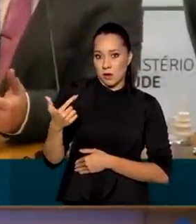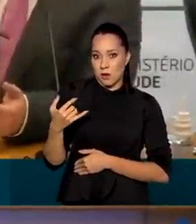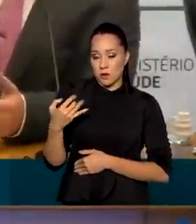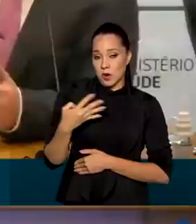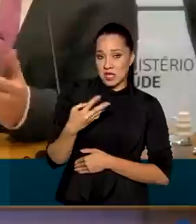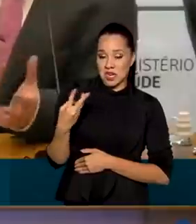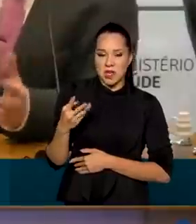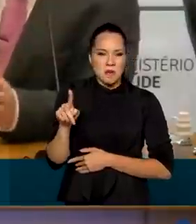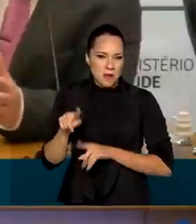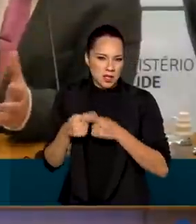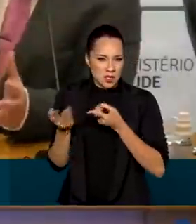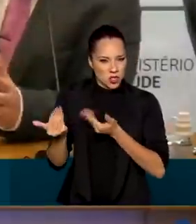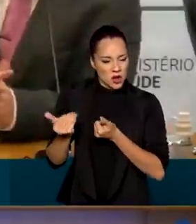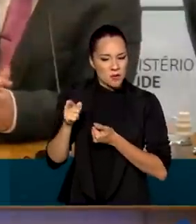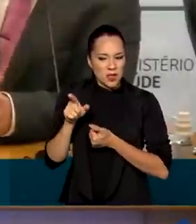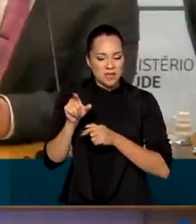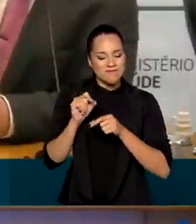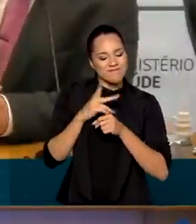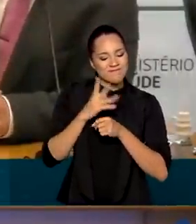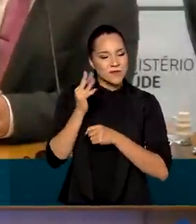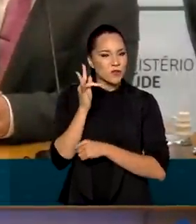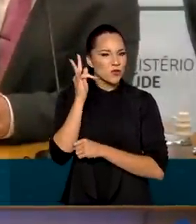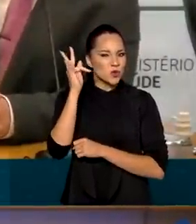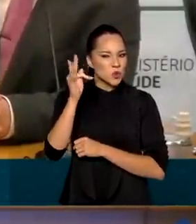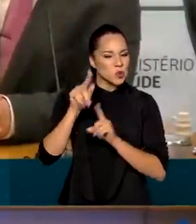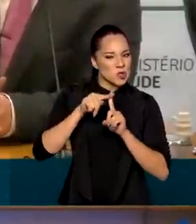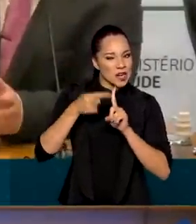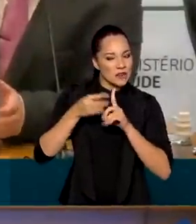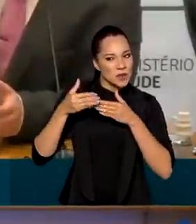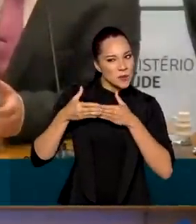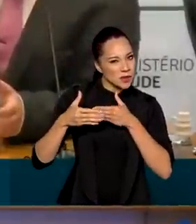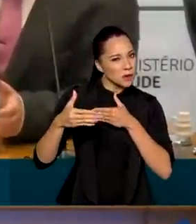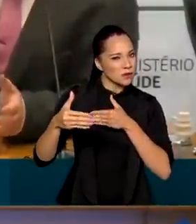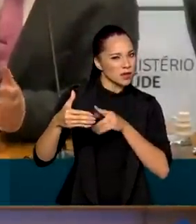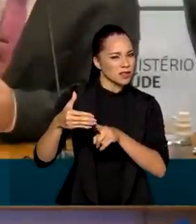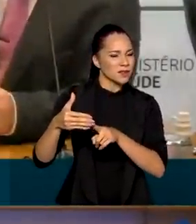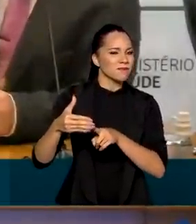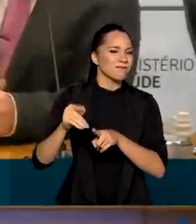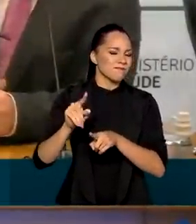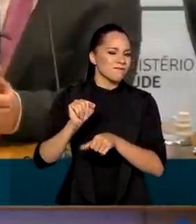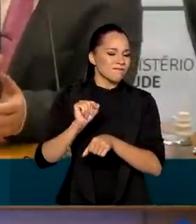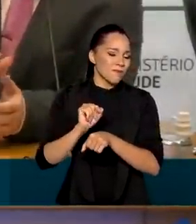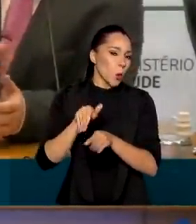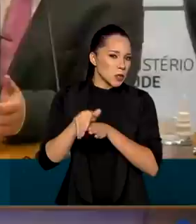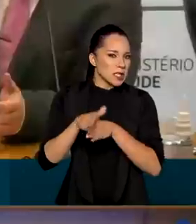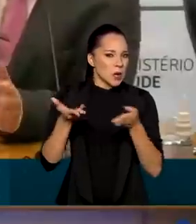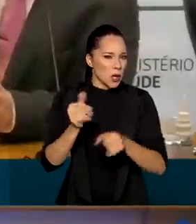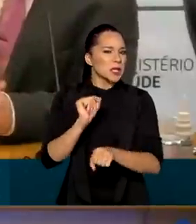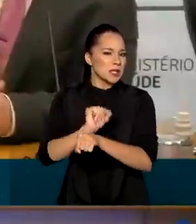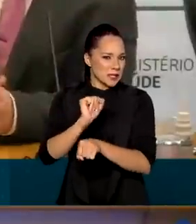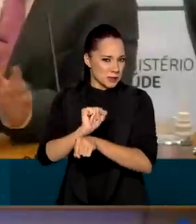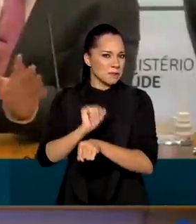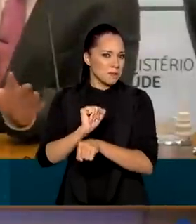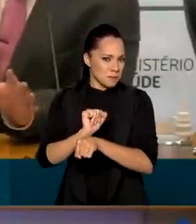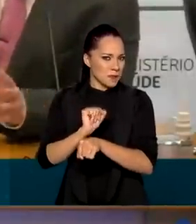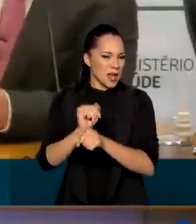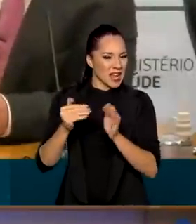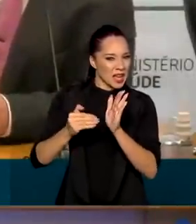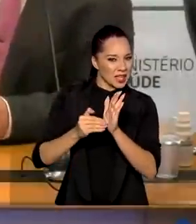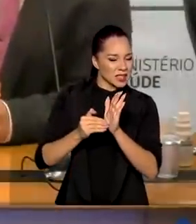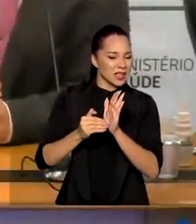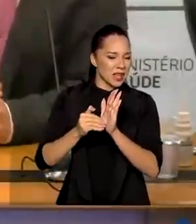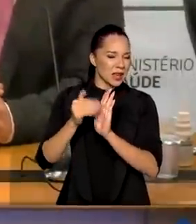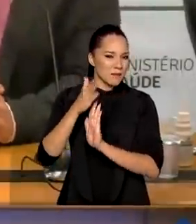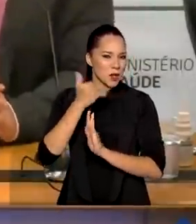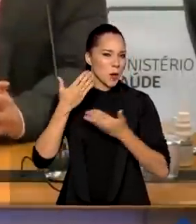para uma mulher jovem que pode escolher um pouco o seu momento de gravidez, o mais indicado agora é você esperar um pouquinho até a situação